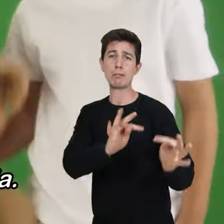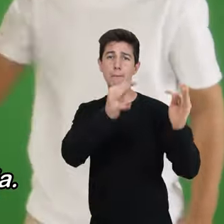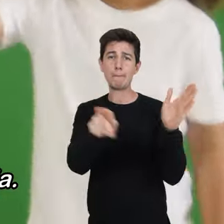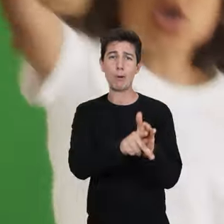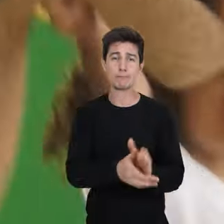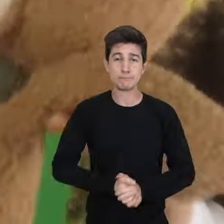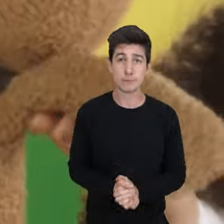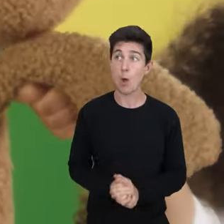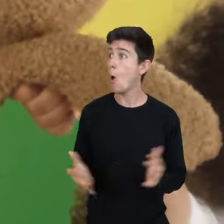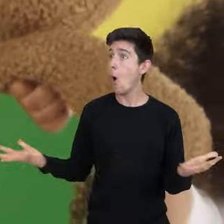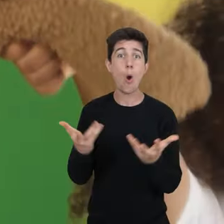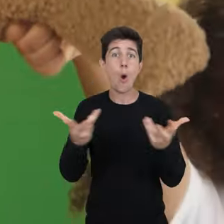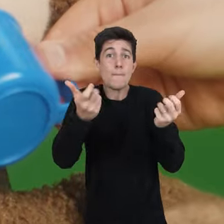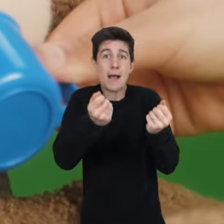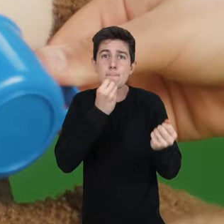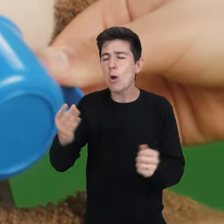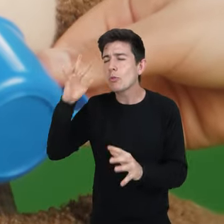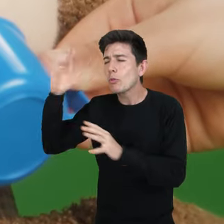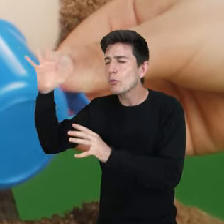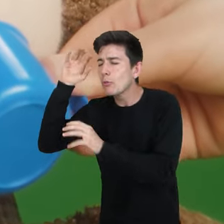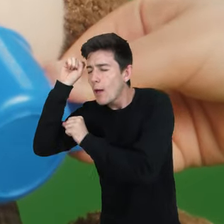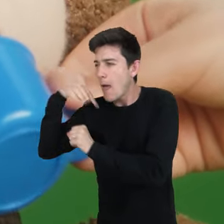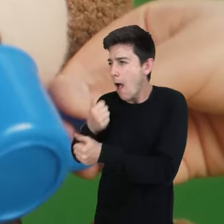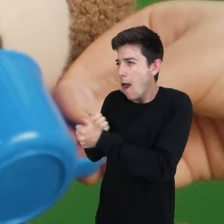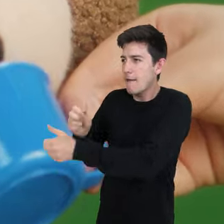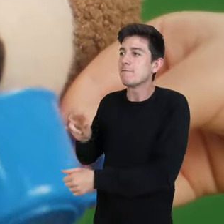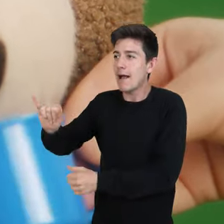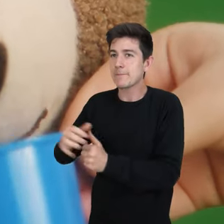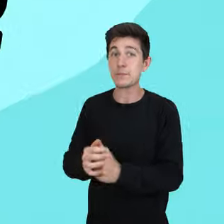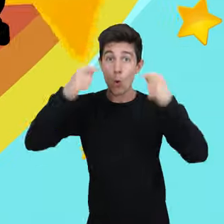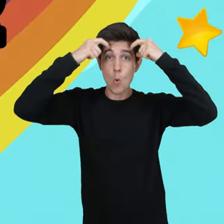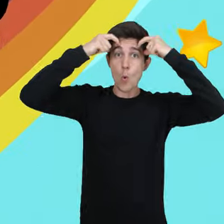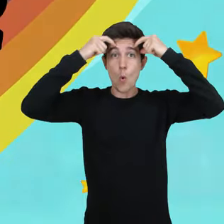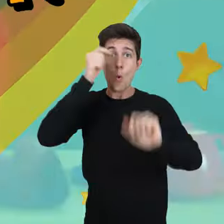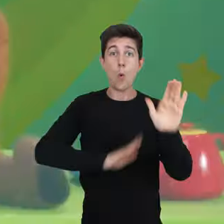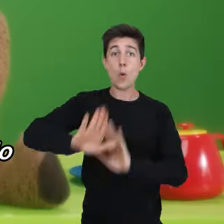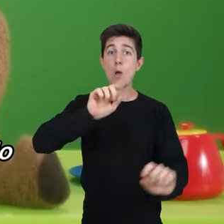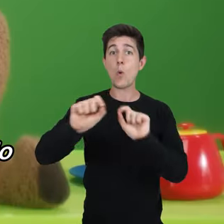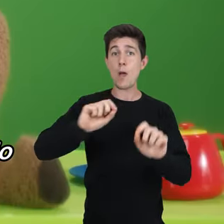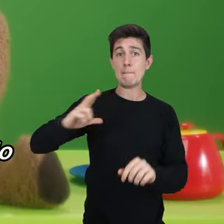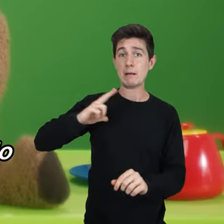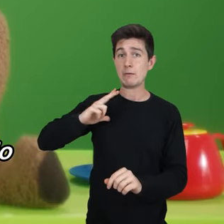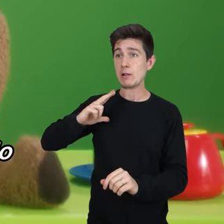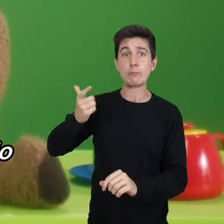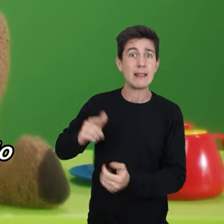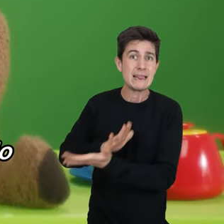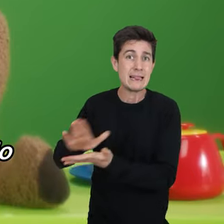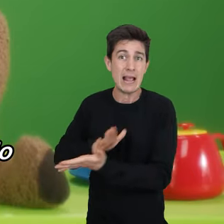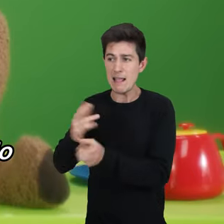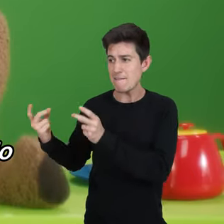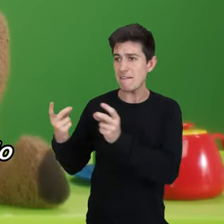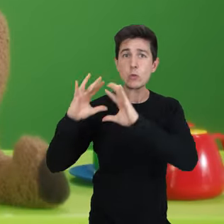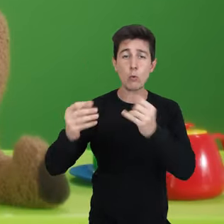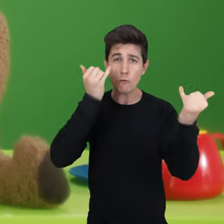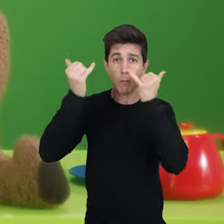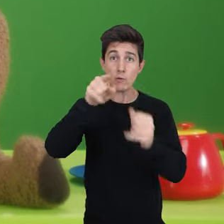de tecnologia. Demais! Bons sonhos! Vão continuar rastreando você. Ursinho Compartilhado. Cuidado! O ursinho compartilhado adota práticas